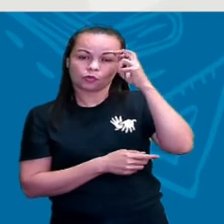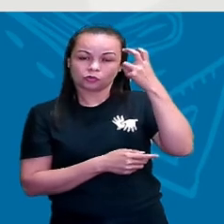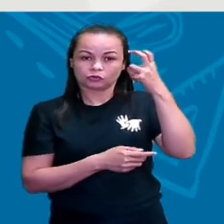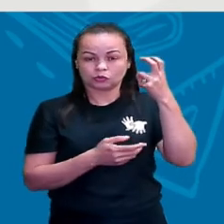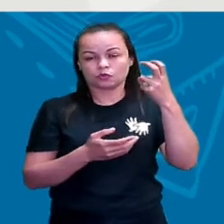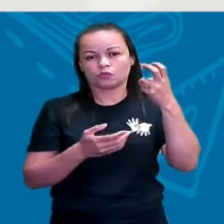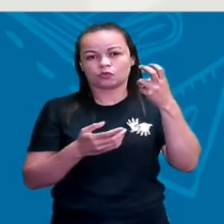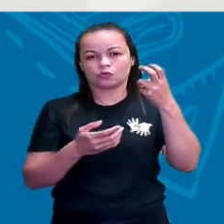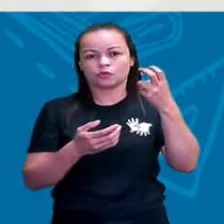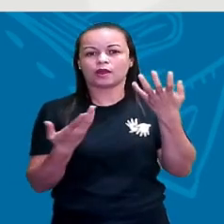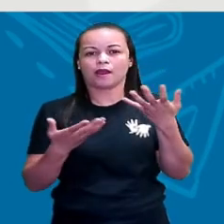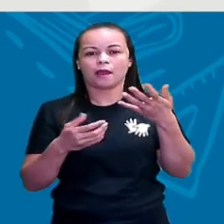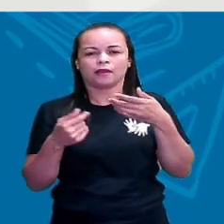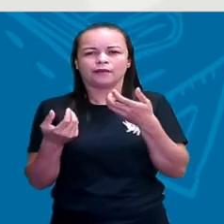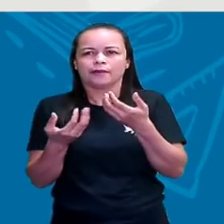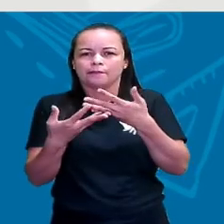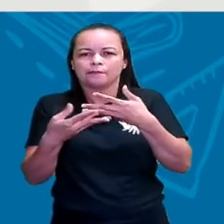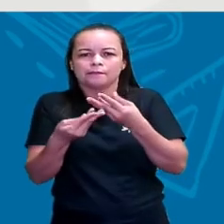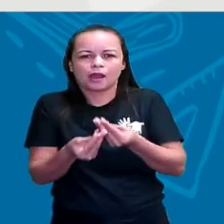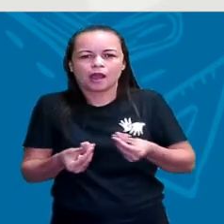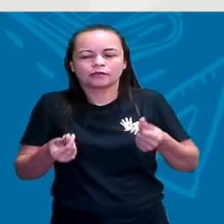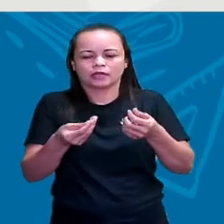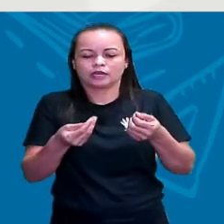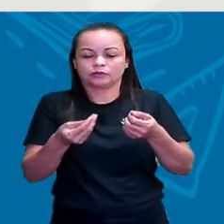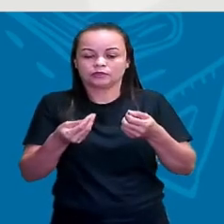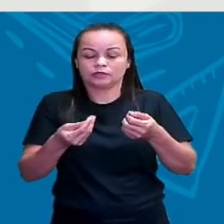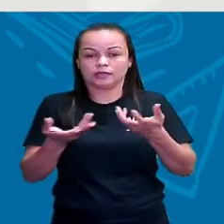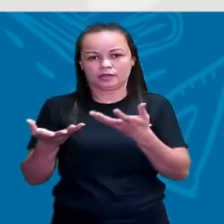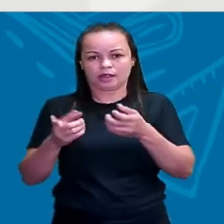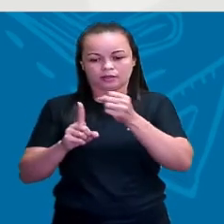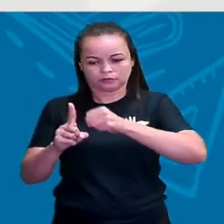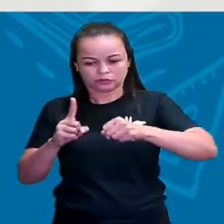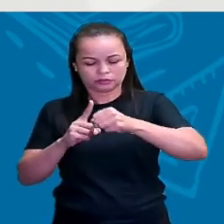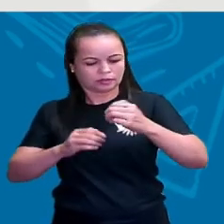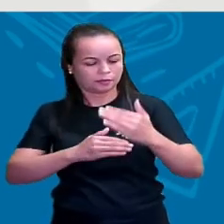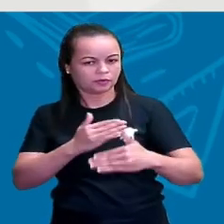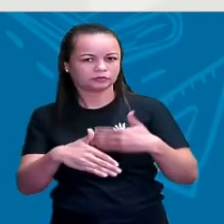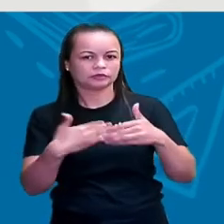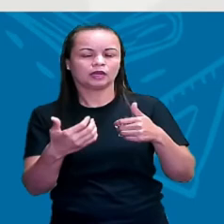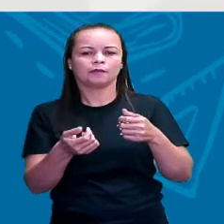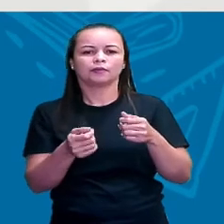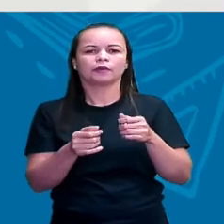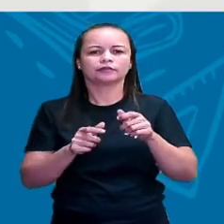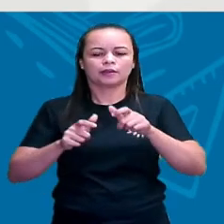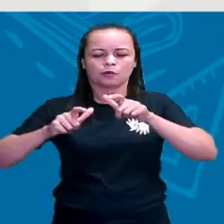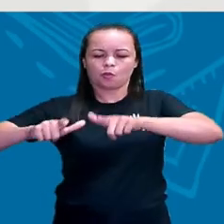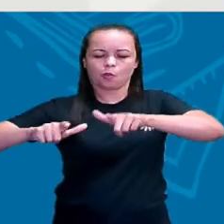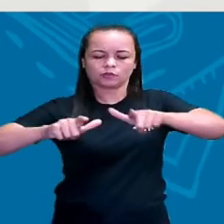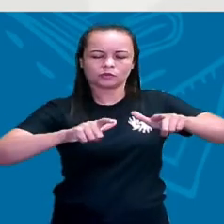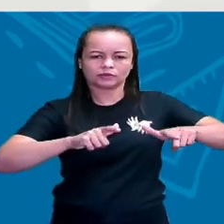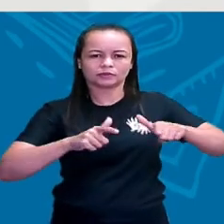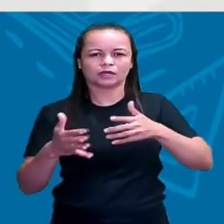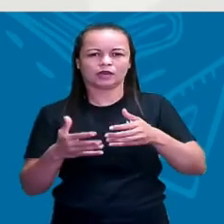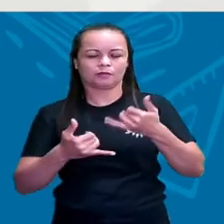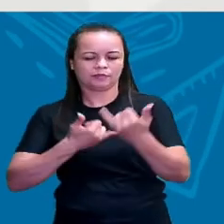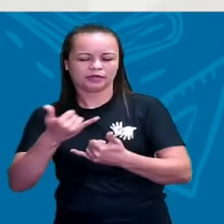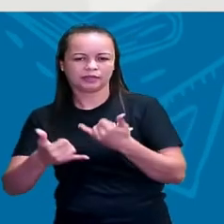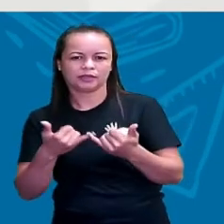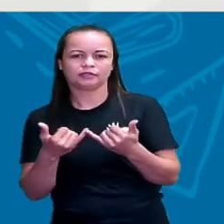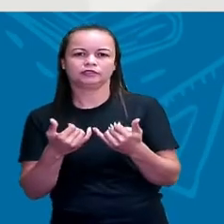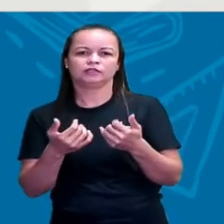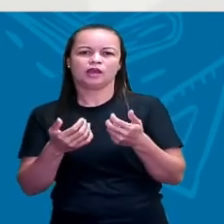material, que é aquilo que determinada sociedade produziu, como as cerâmicas, os brinquedos, as